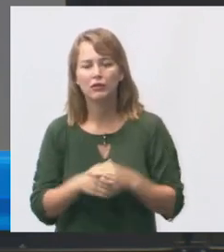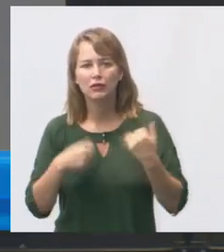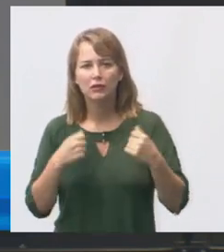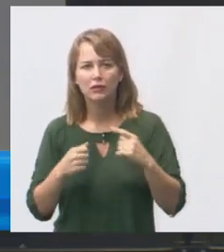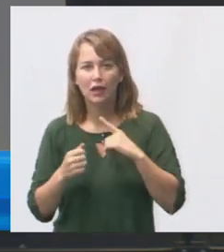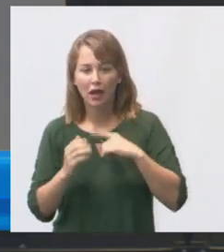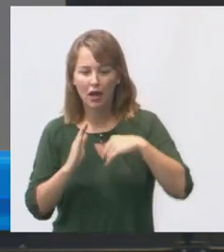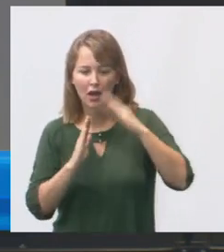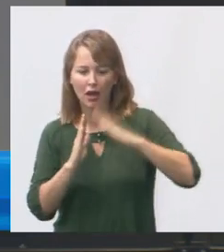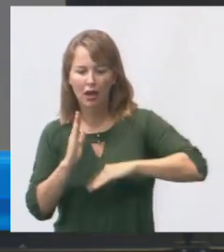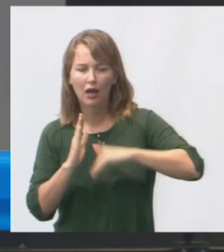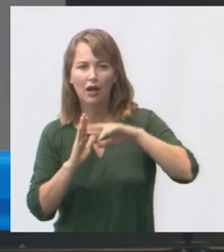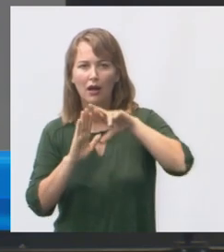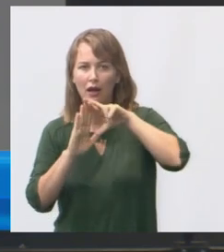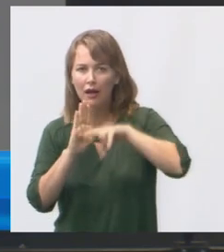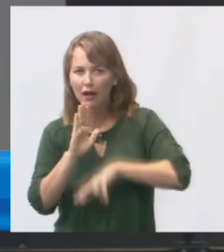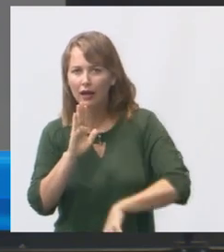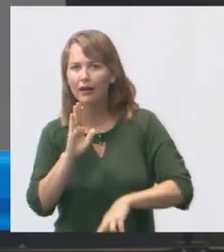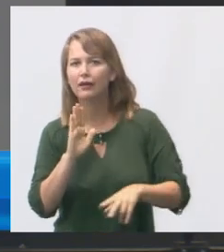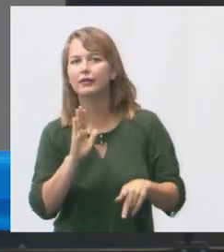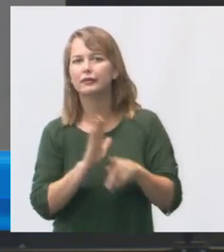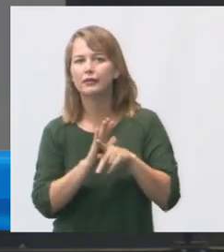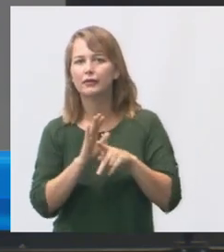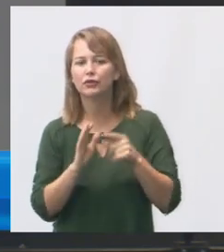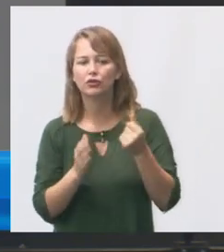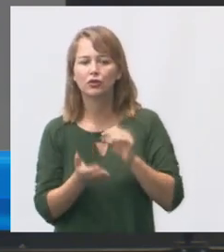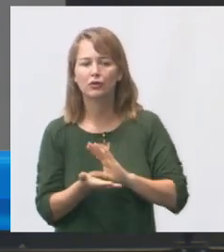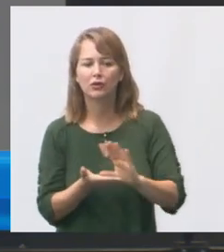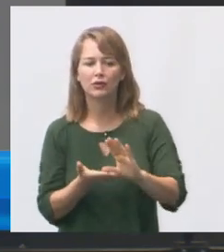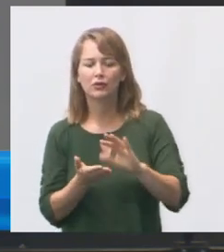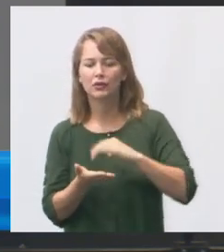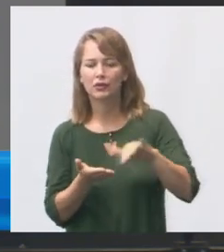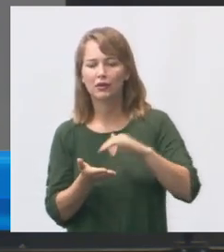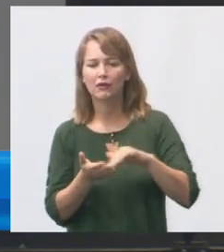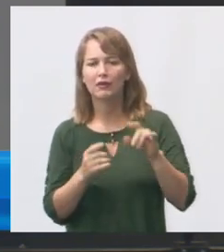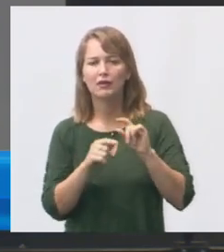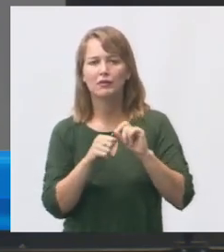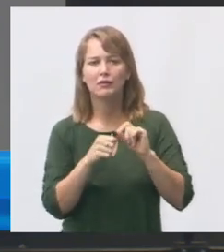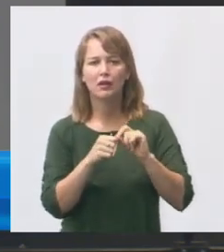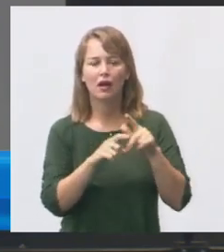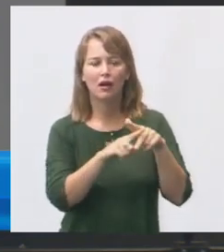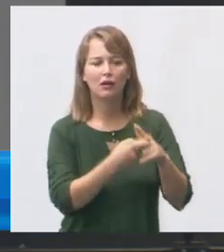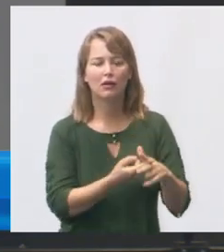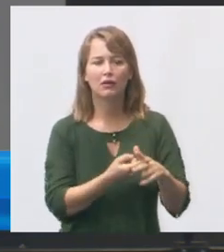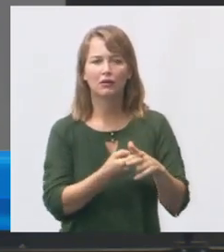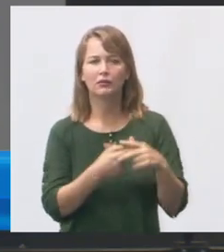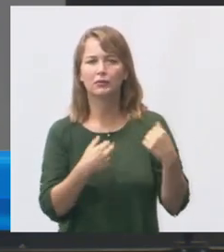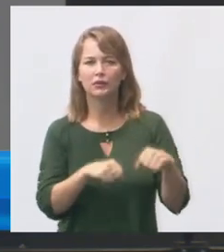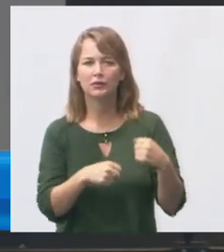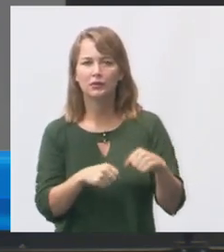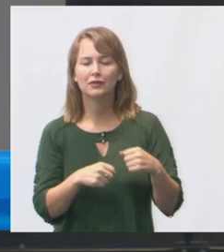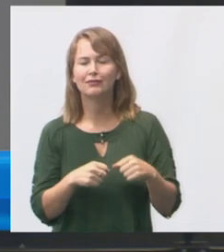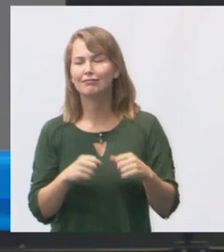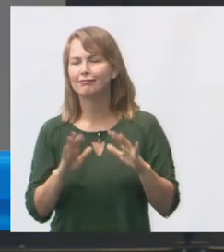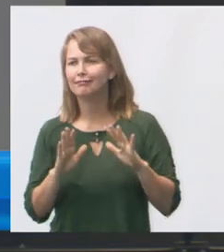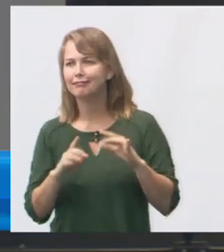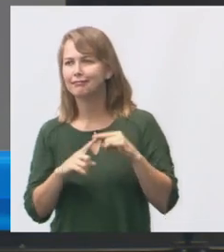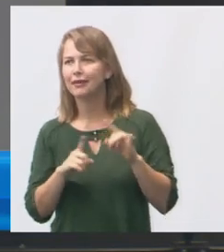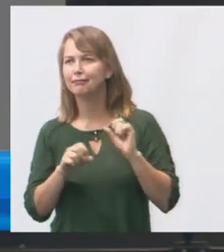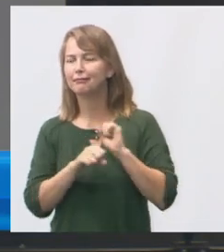manutenção com recurso disponível ali para a secretaria para fazer as manutenções necessárias mas não é isso que acontece fica esperando